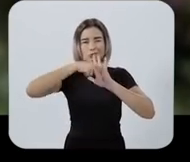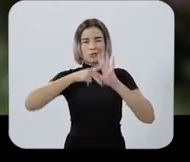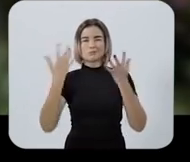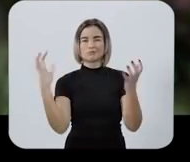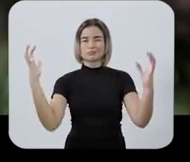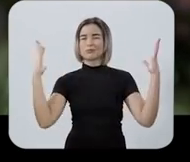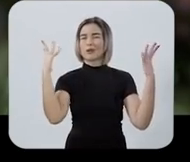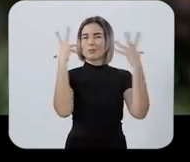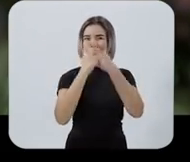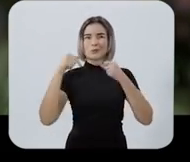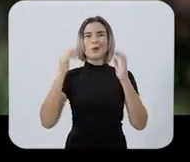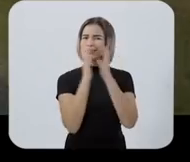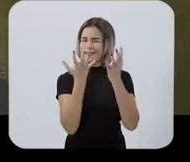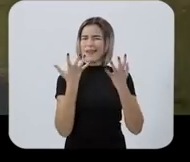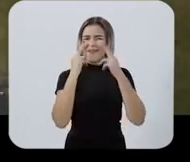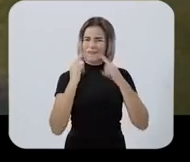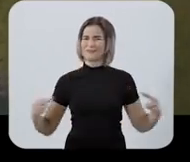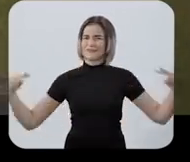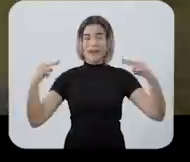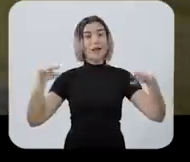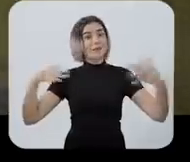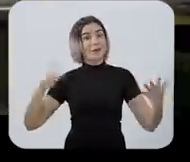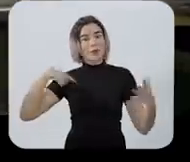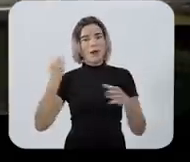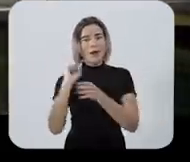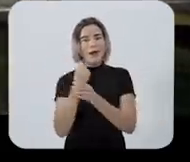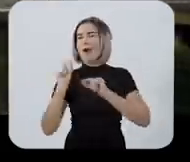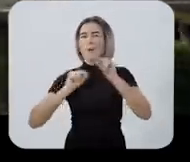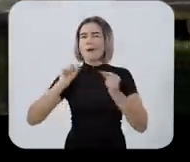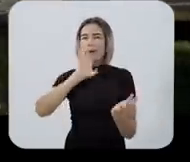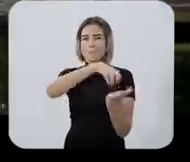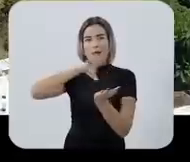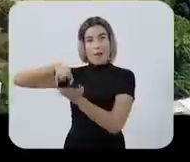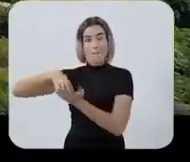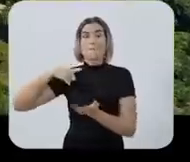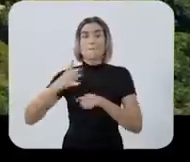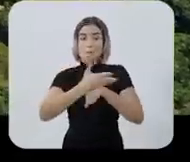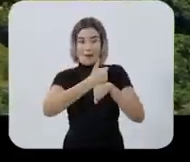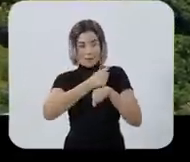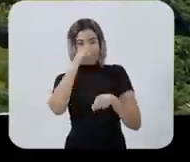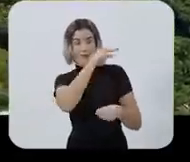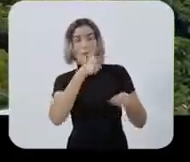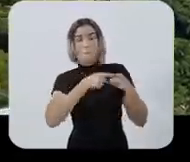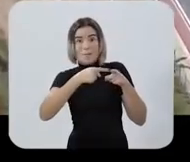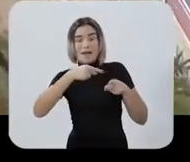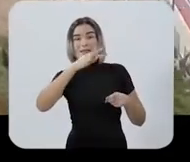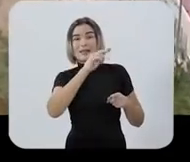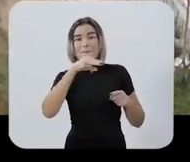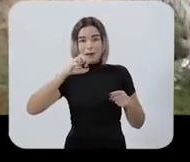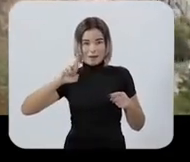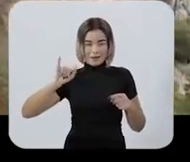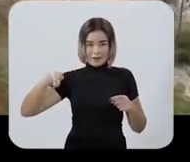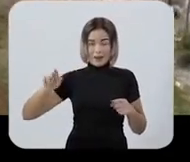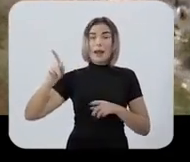O Recifense também quer viver mais a cidade. Por isso, a gente vai garantir dois novos parques municipais, um na Tamarineira e